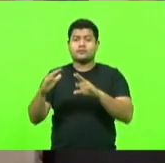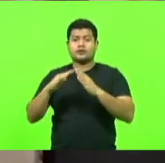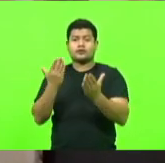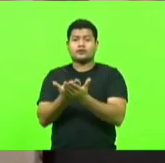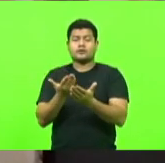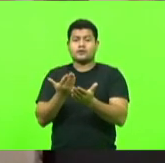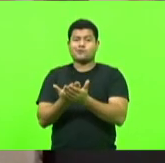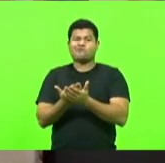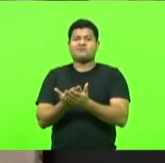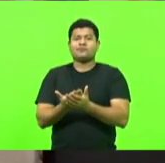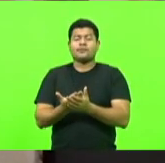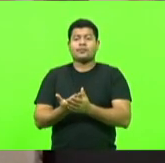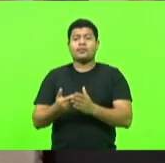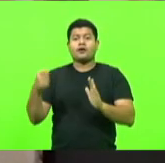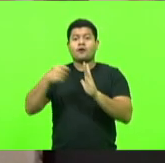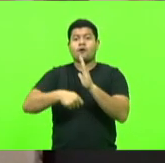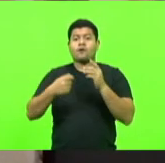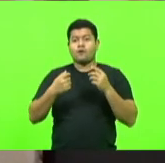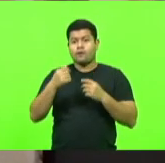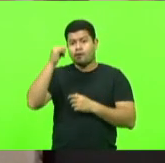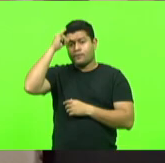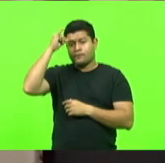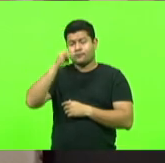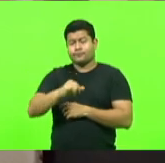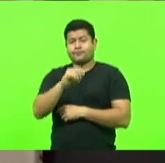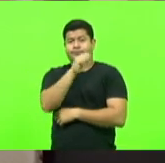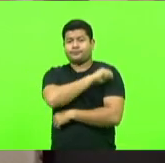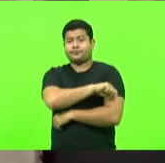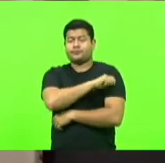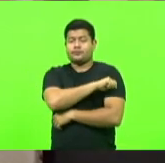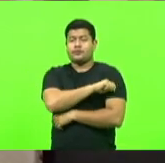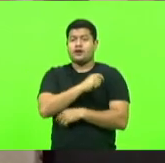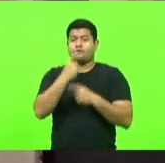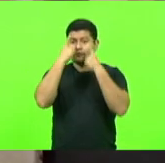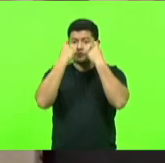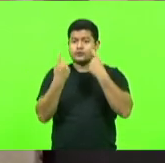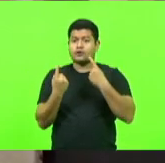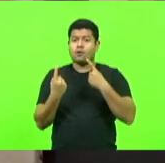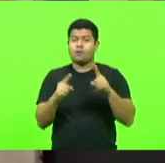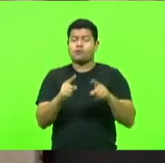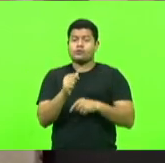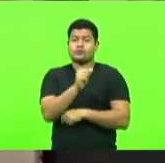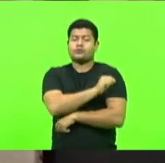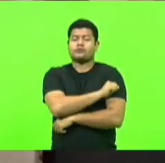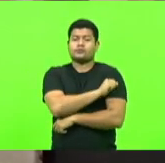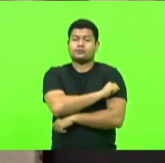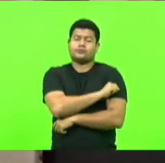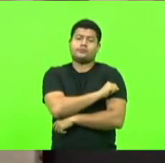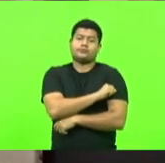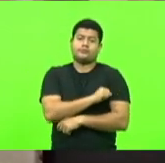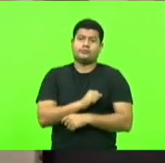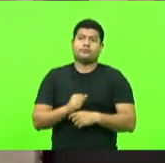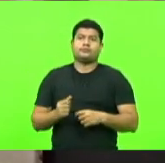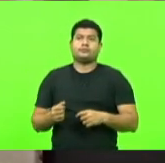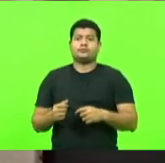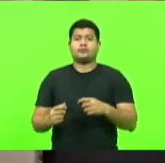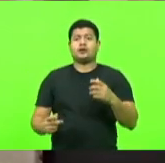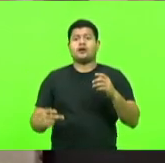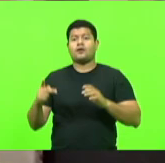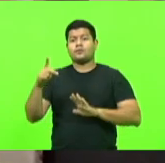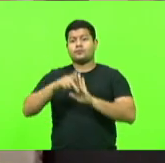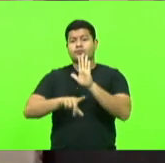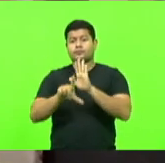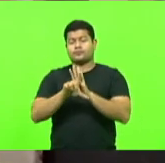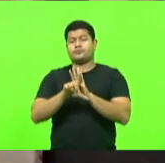Violência Institucional contra a Criança e o Adolescente, assim como este outro projeto instituiu a Semana de Combate à